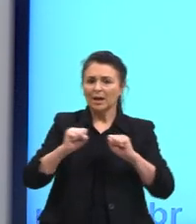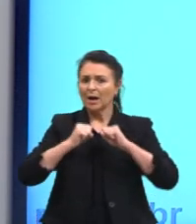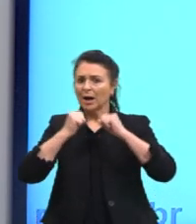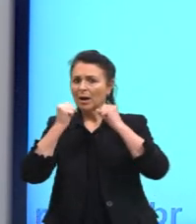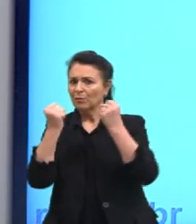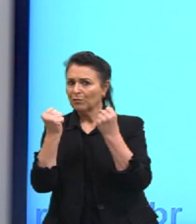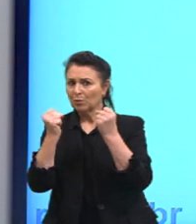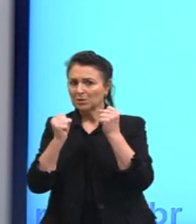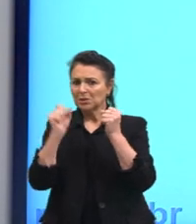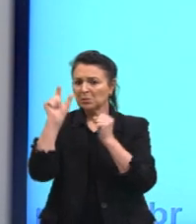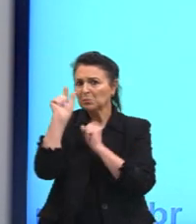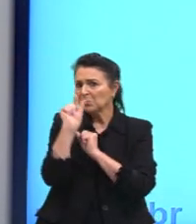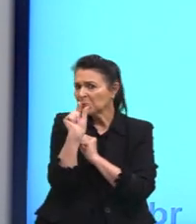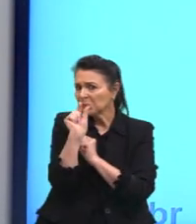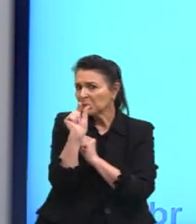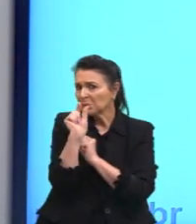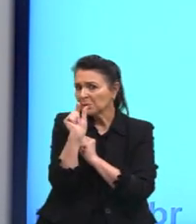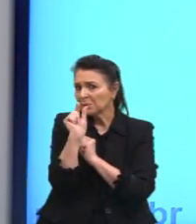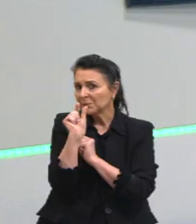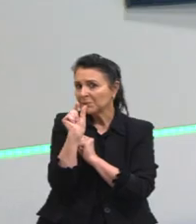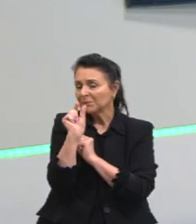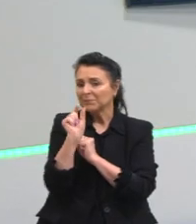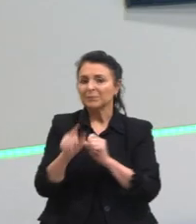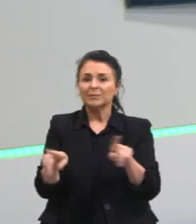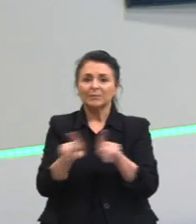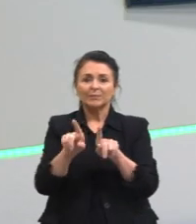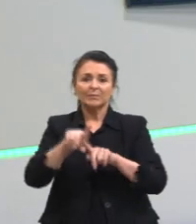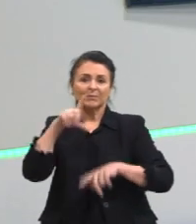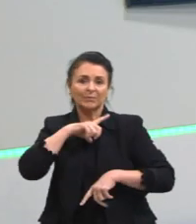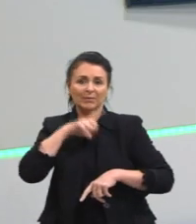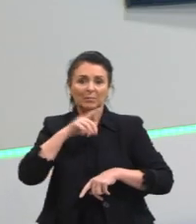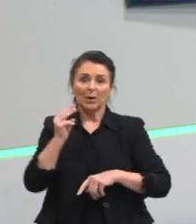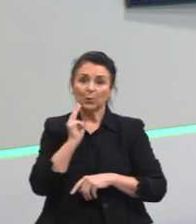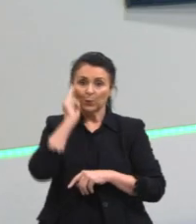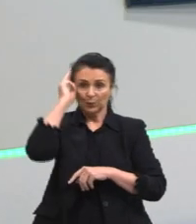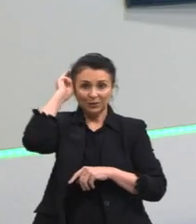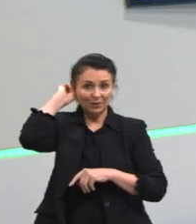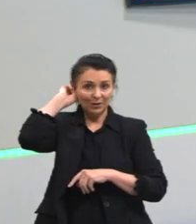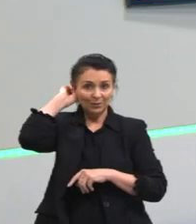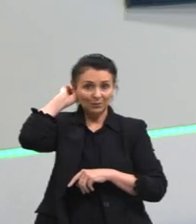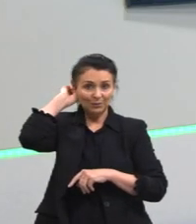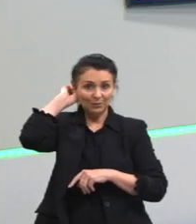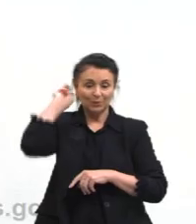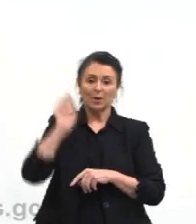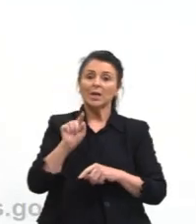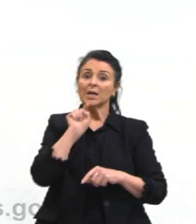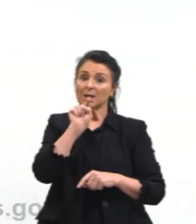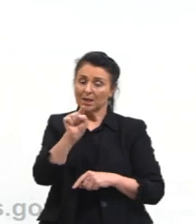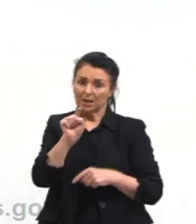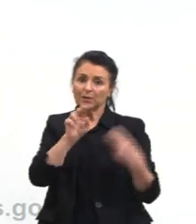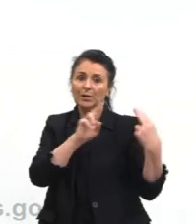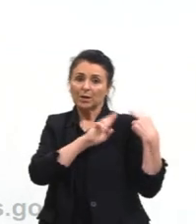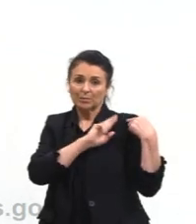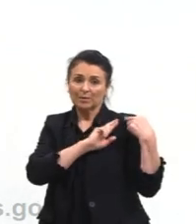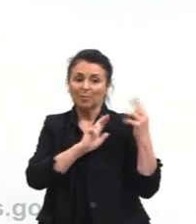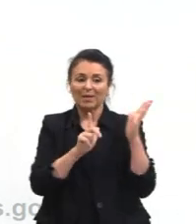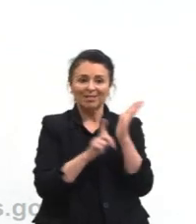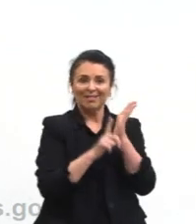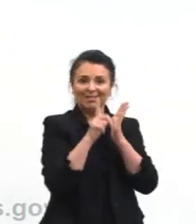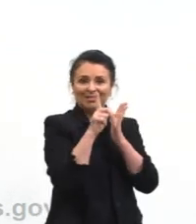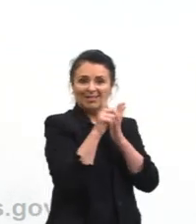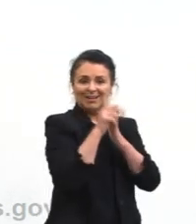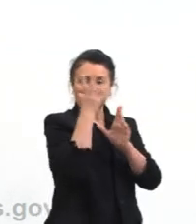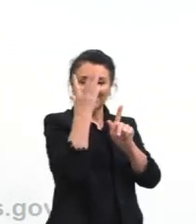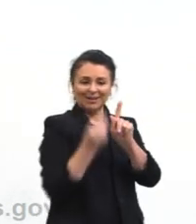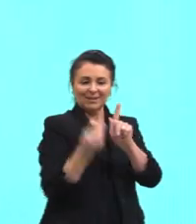ia ser muito pequenininha. E aqui também a gente tem o Newton, que foi o responsável pela lei da gravitação